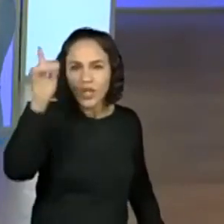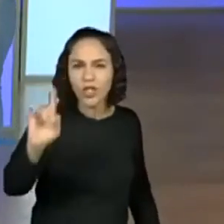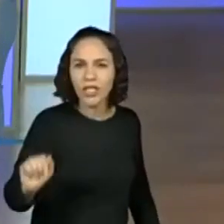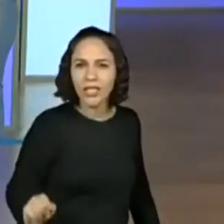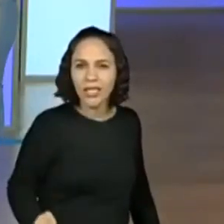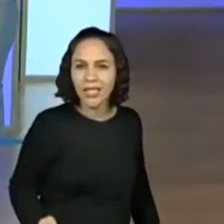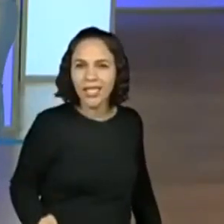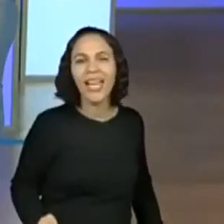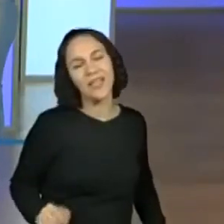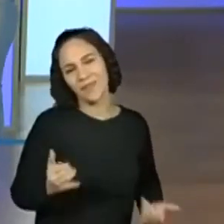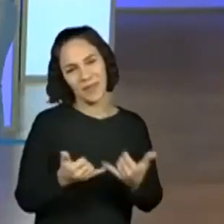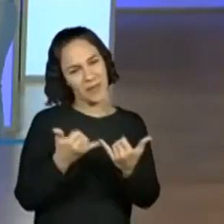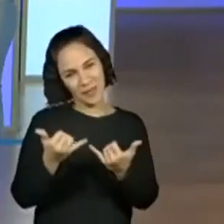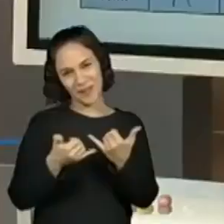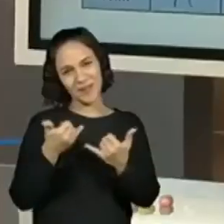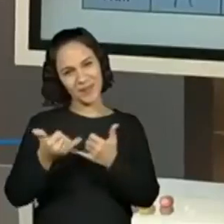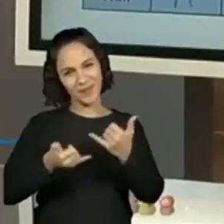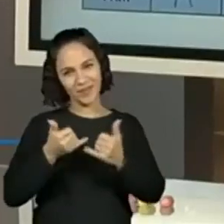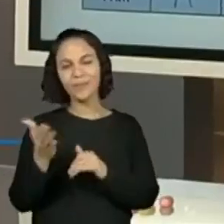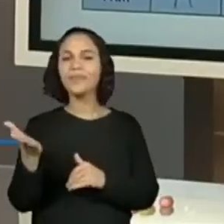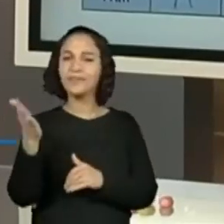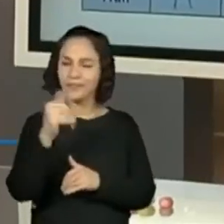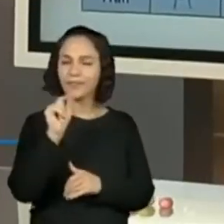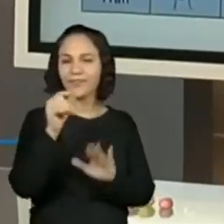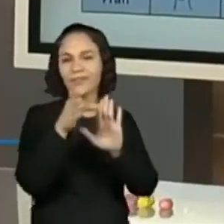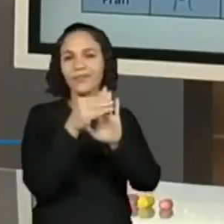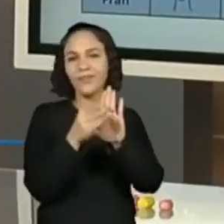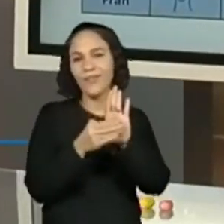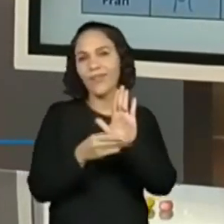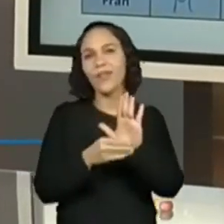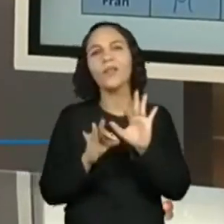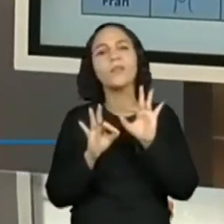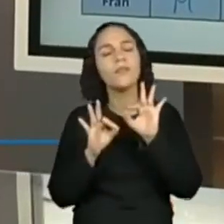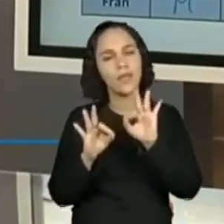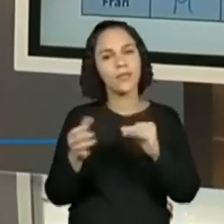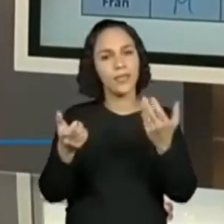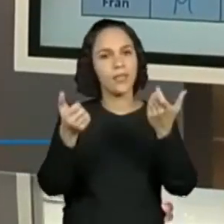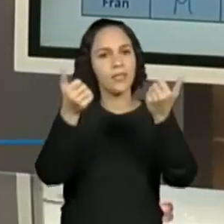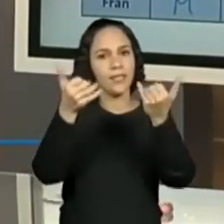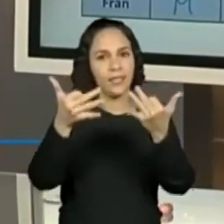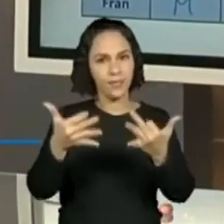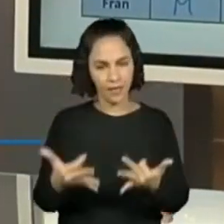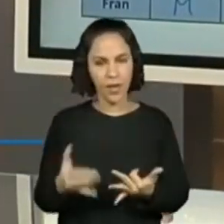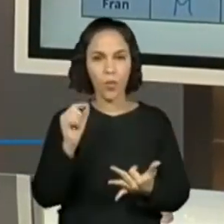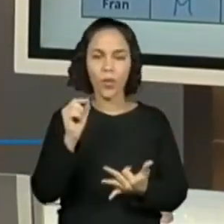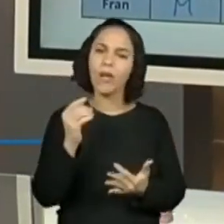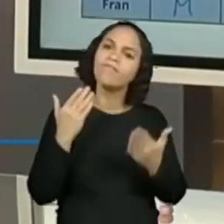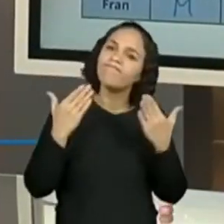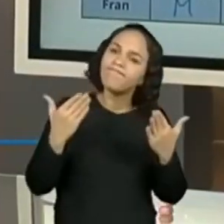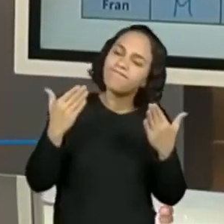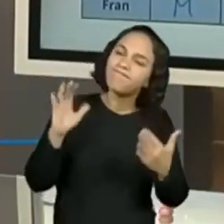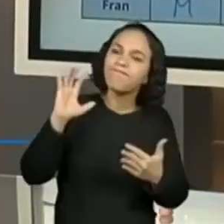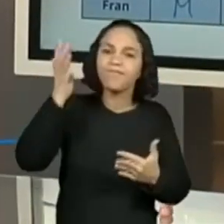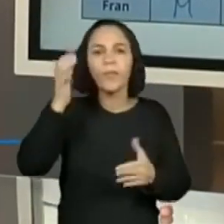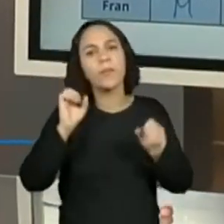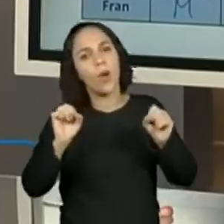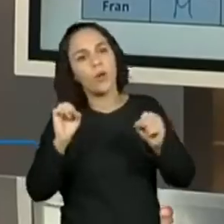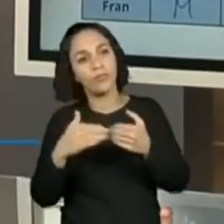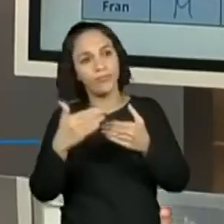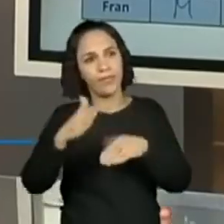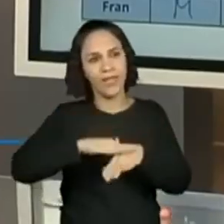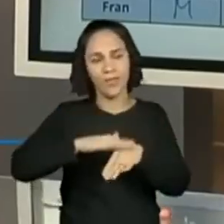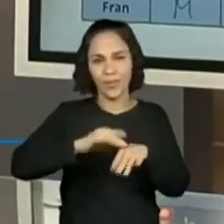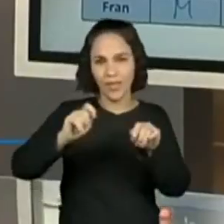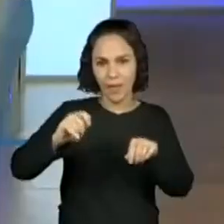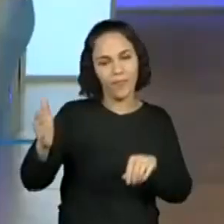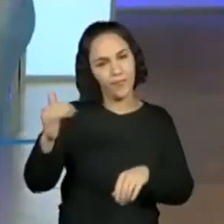Mas, galera, assim, Brincadeiras à parte. Vamos pro nosso conteúdo, né? Vamos explicar um pouquinho mais sobre probabilidade. A gente ainda tem um tempinho.